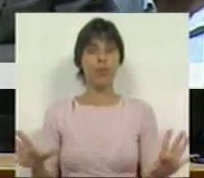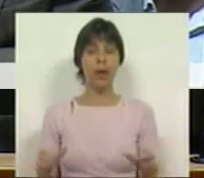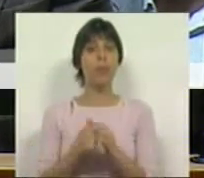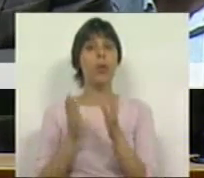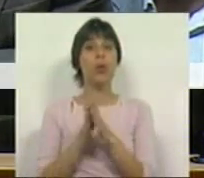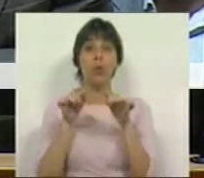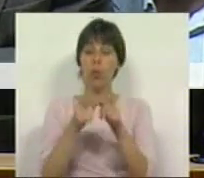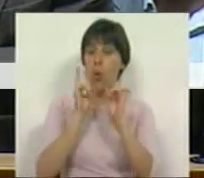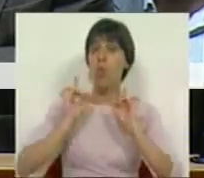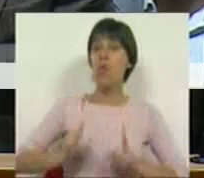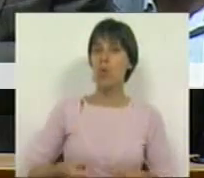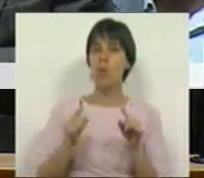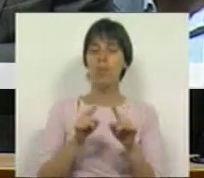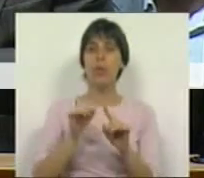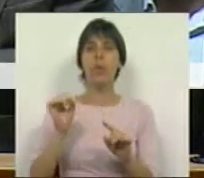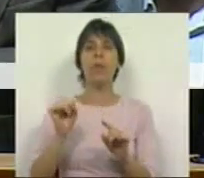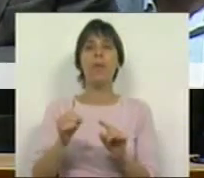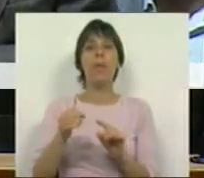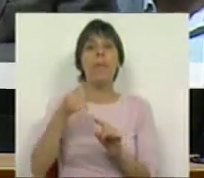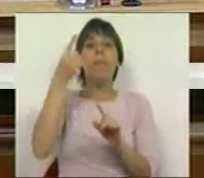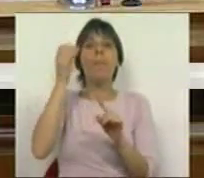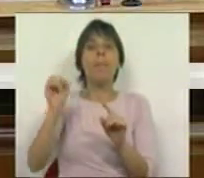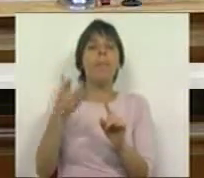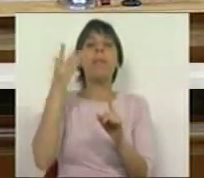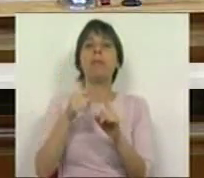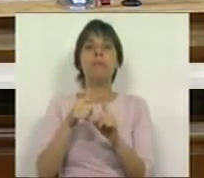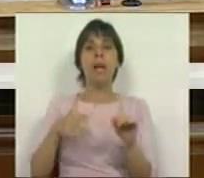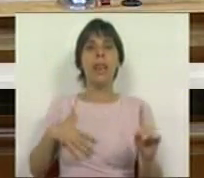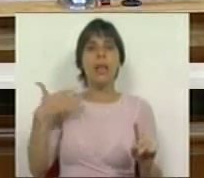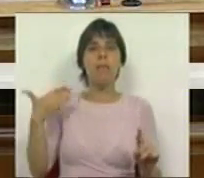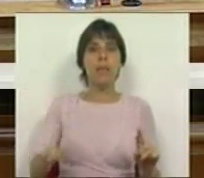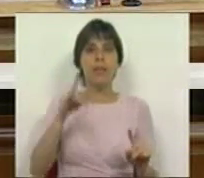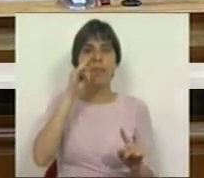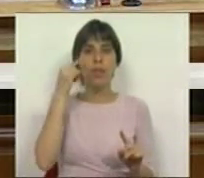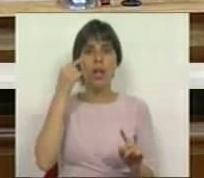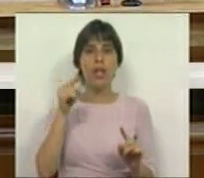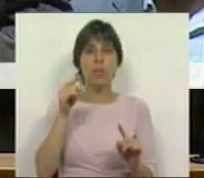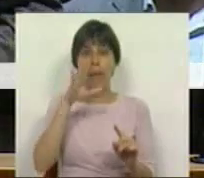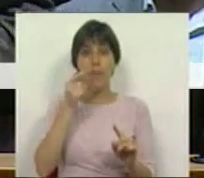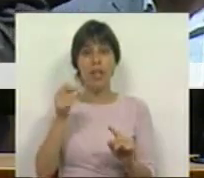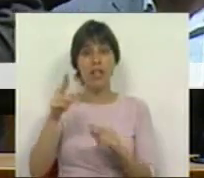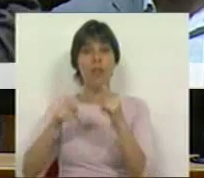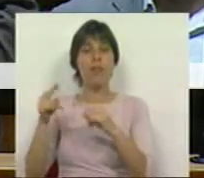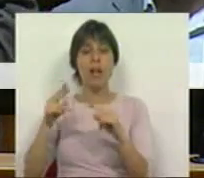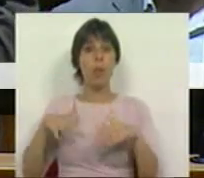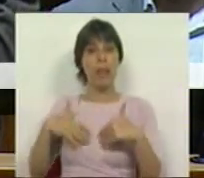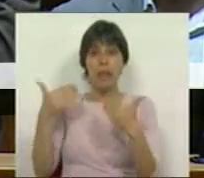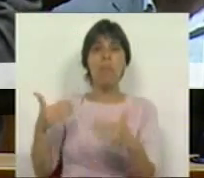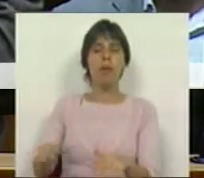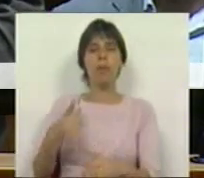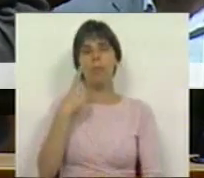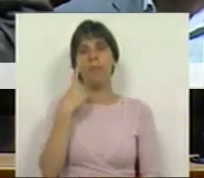Tudo isso começou com o primeiro desses golpes, a demissão de Vítor Gaspar. Vítor Gaspar, quando se demitiu,